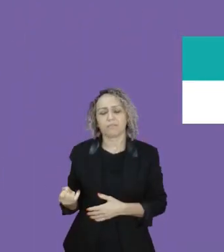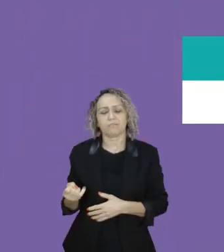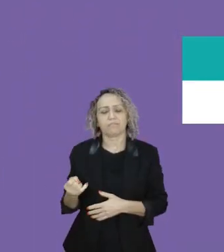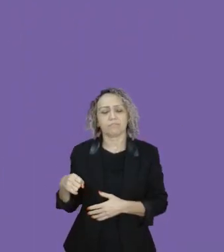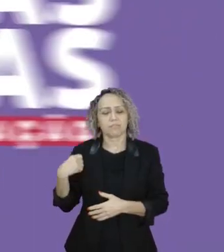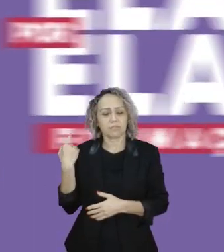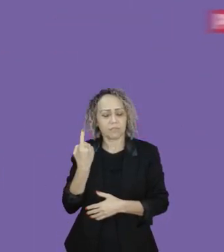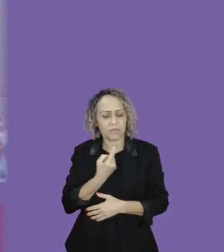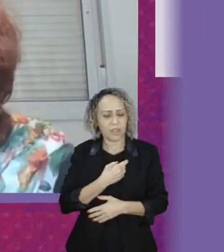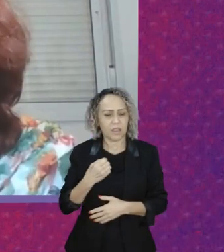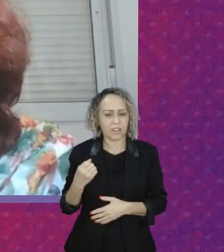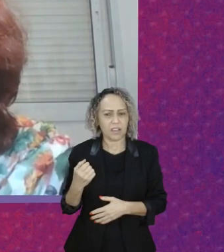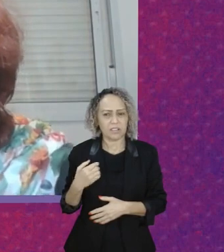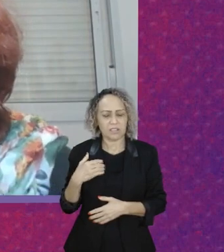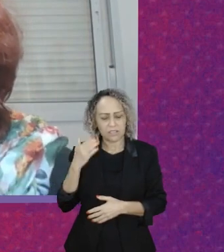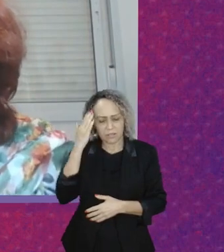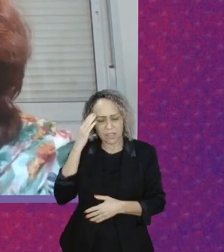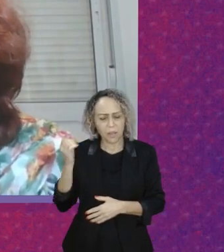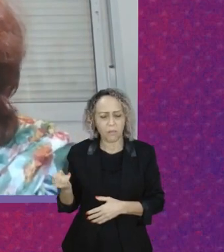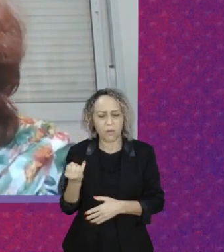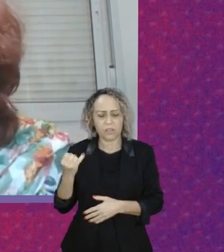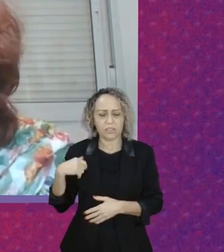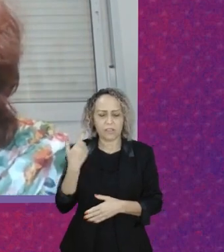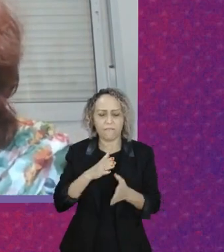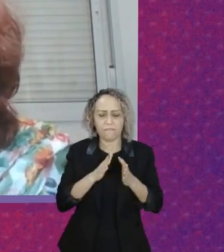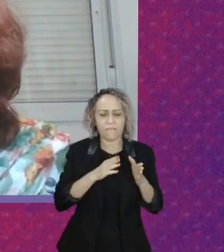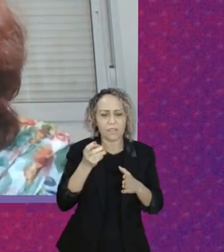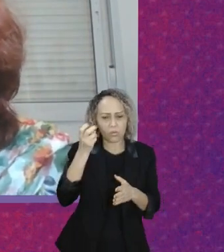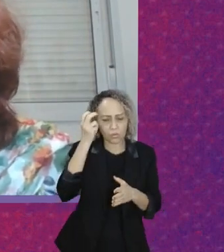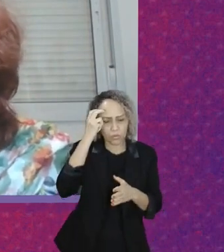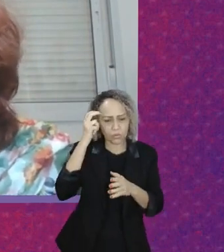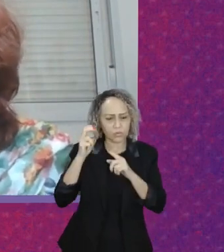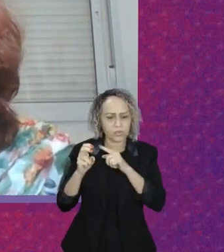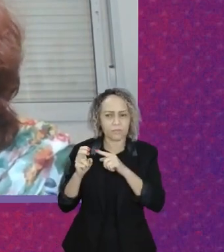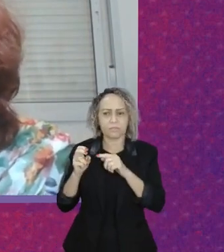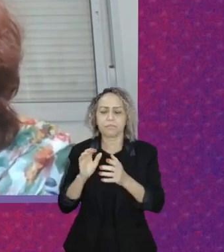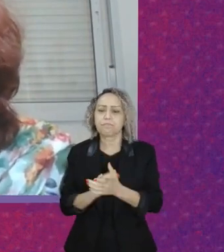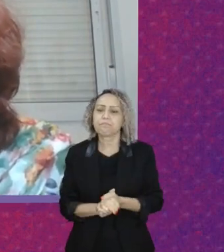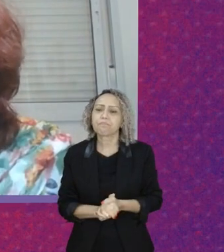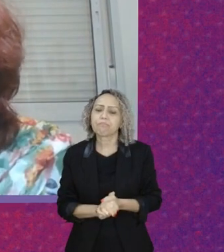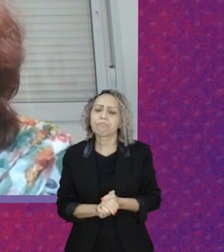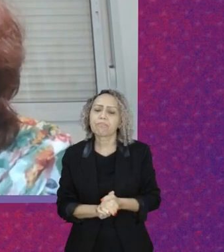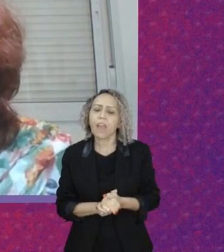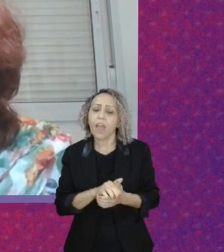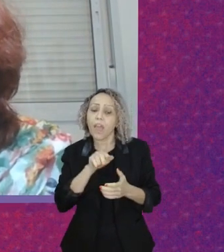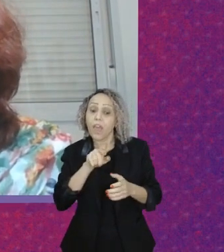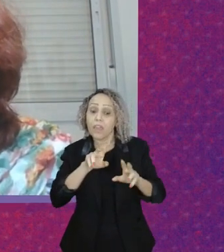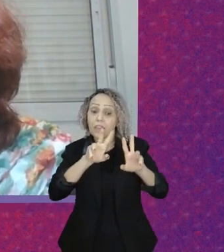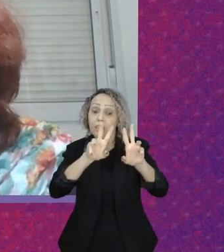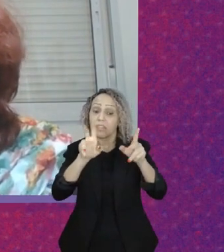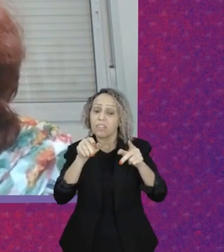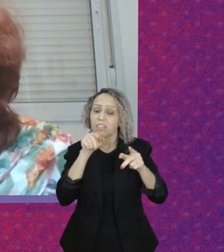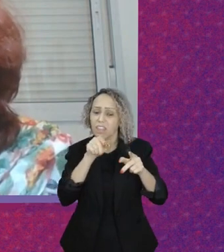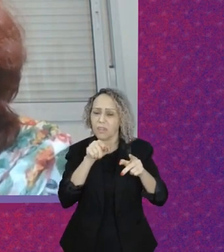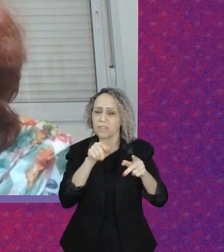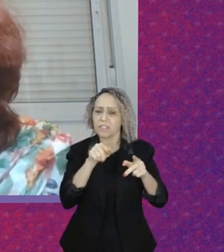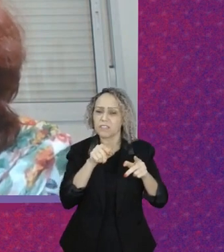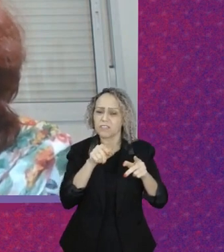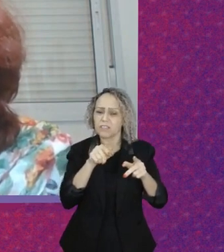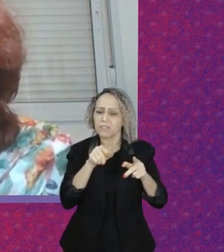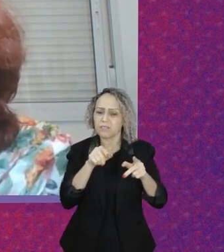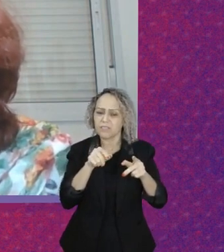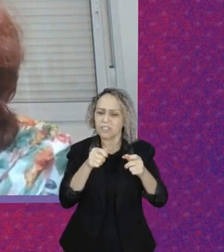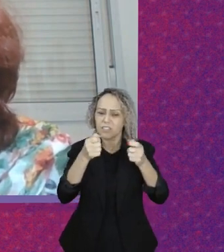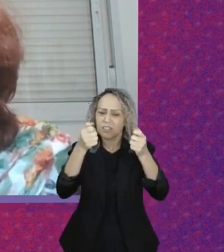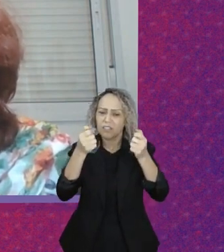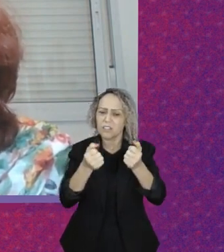Eu acho, esse tema que a Ana colocou é um tema que tem a cara de